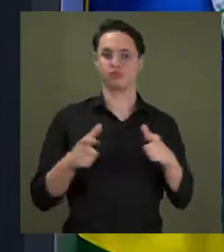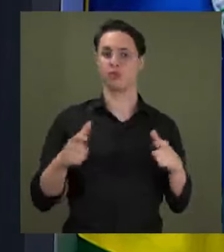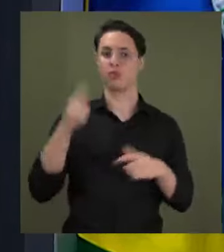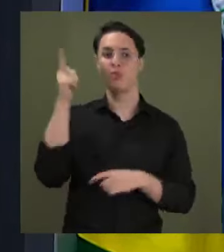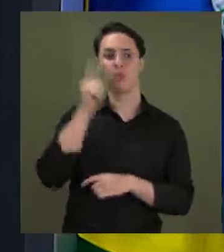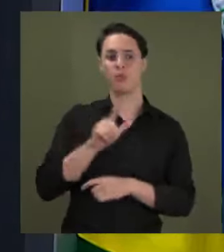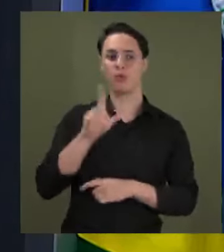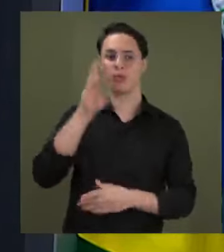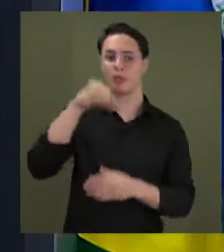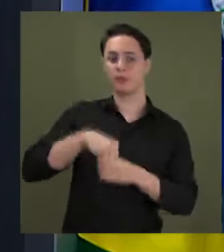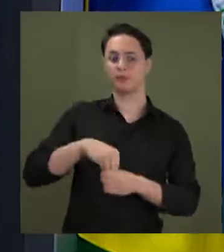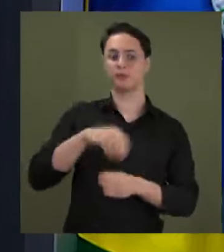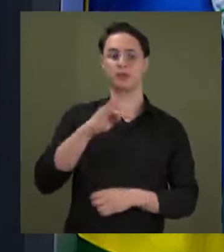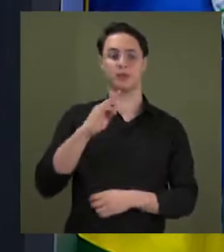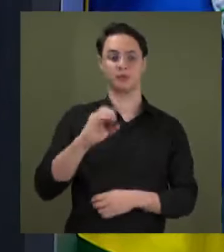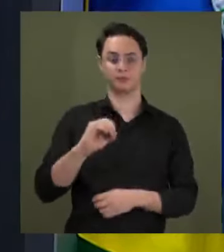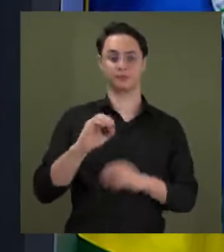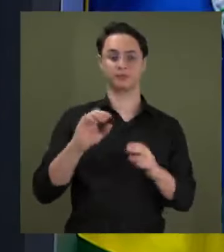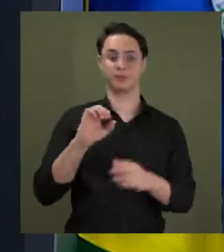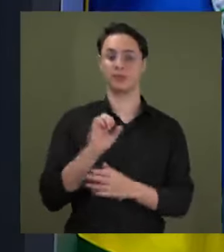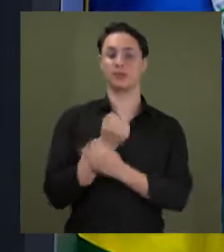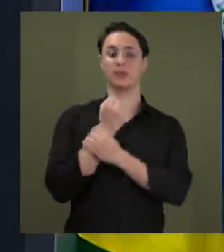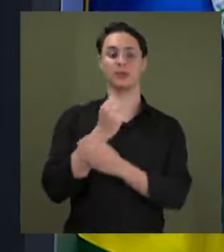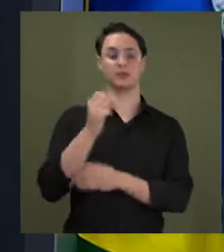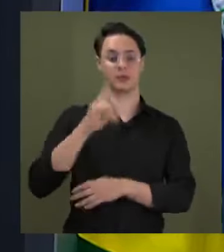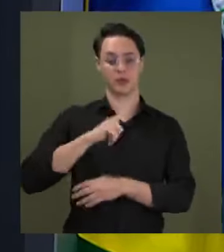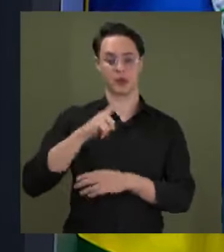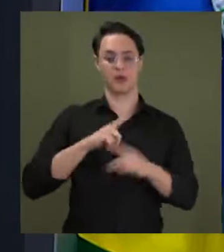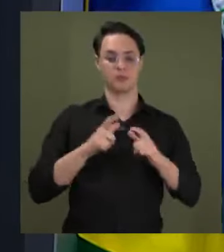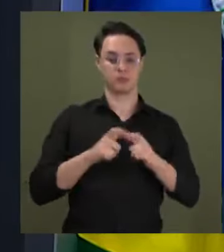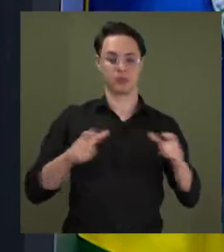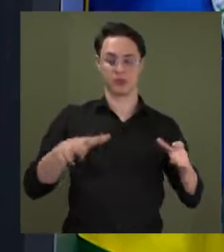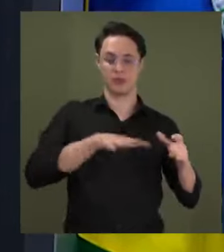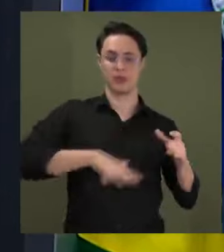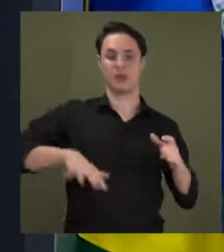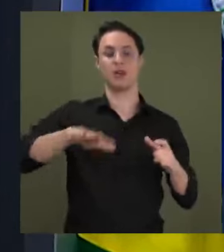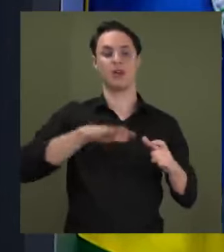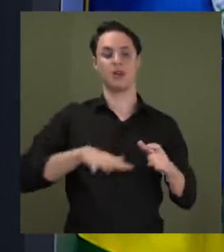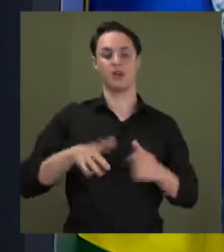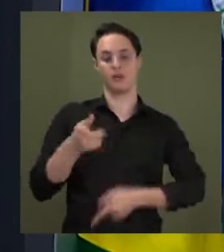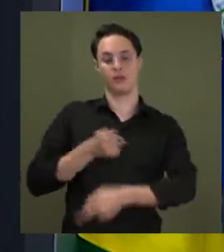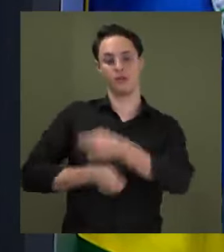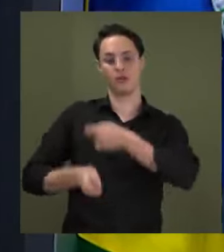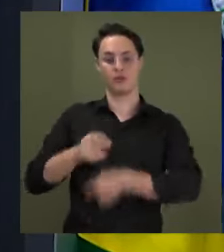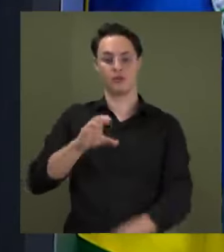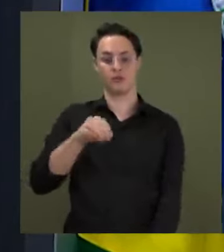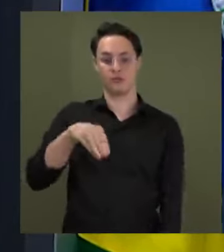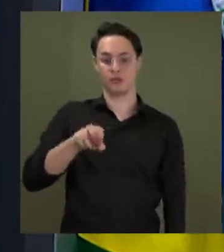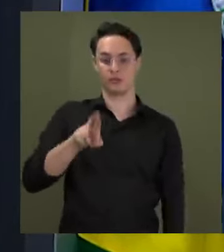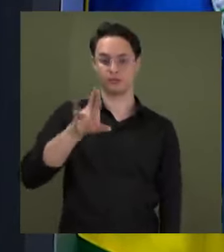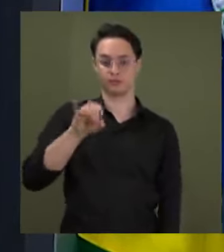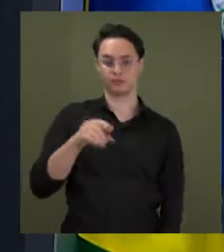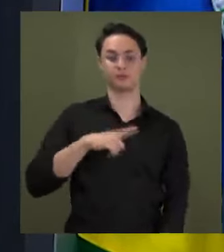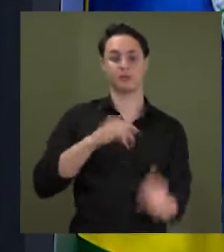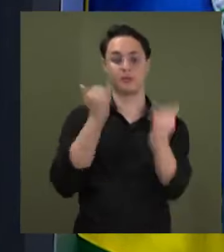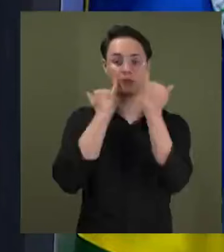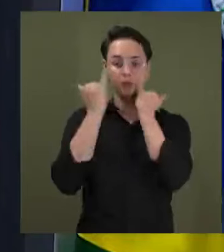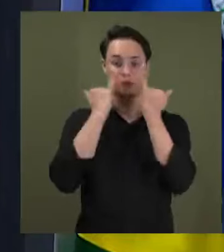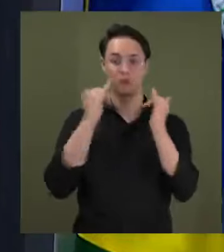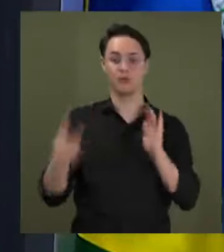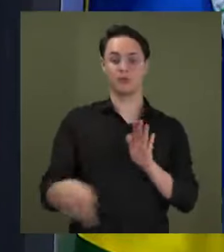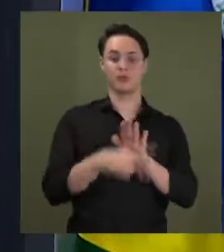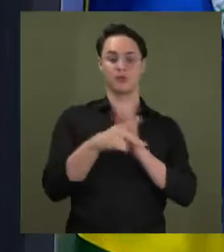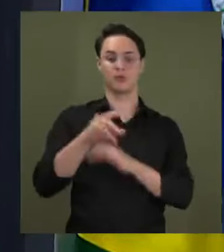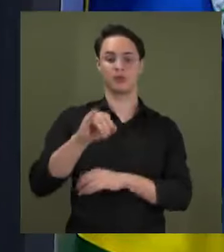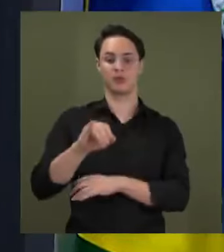espaço dentro do Tocantins, garantindo assim um aumento no comércio aregista. Conforme os dados divulgados pelo IBGE, o